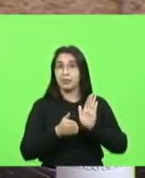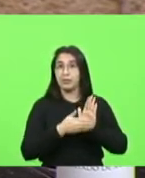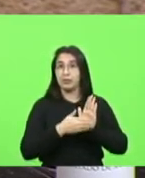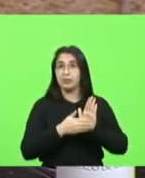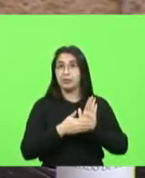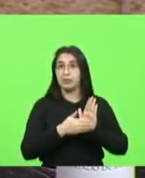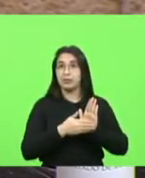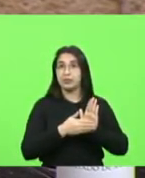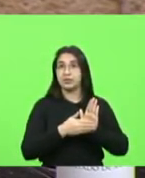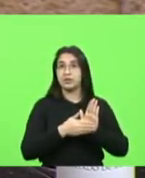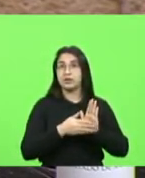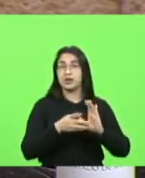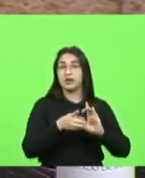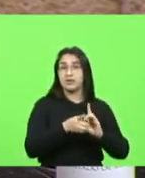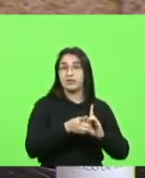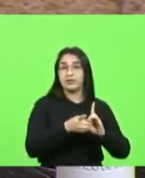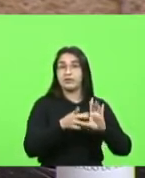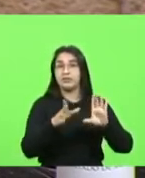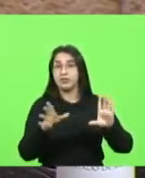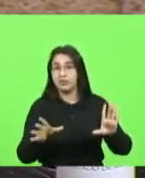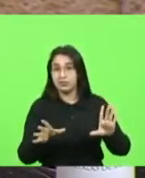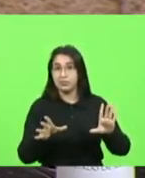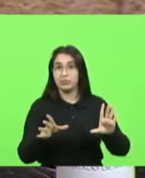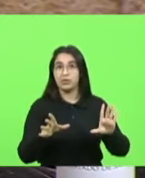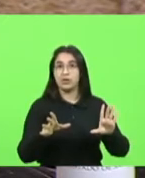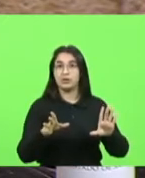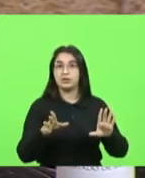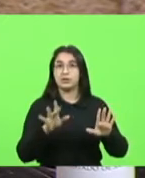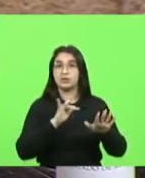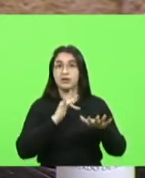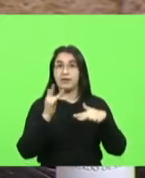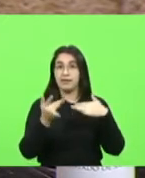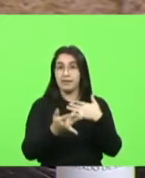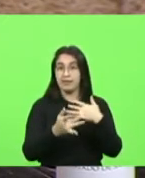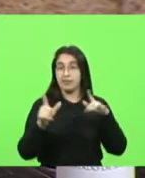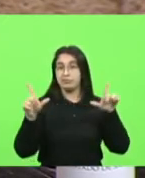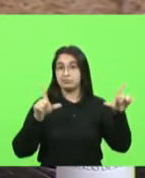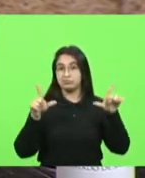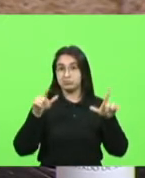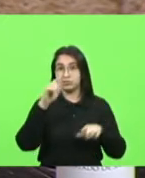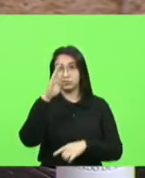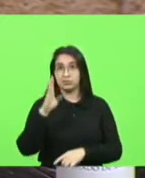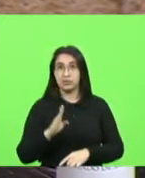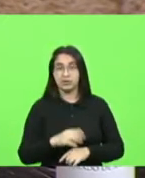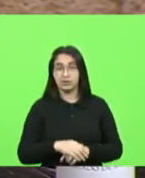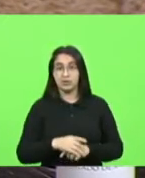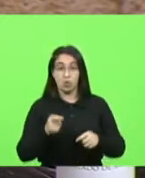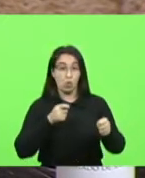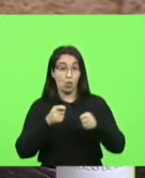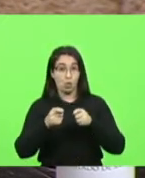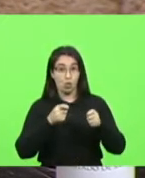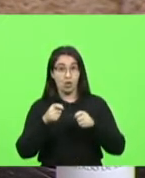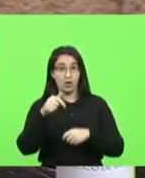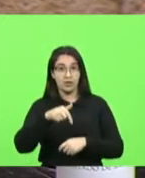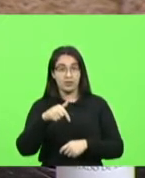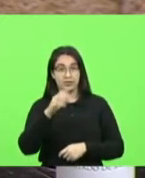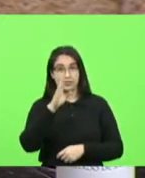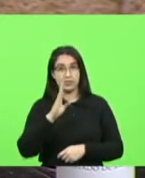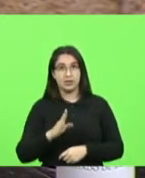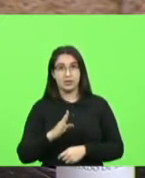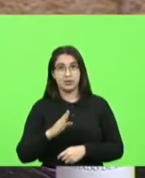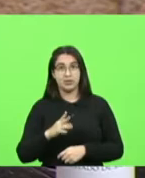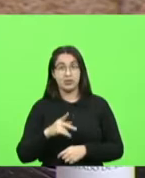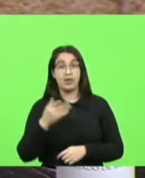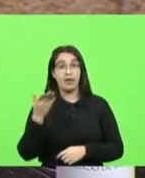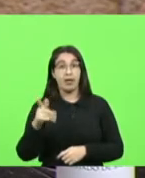propõe democratizar a mídia no Brasil usaram aqui a expressão democratizar mas na verdade estavam querendo falar sobre controle tanto é que a própria Globo